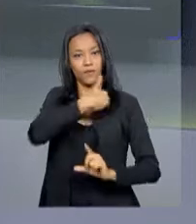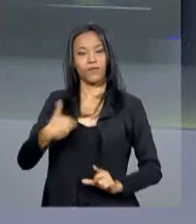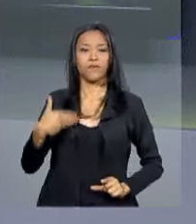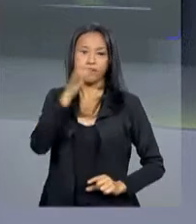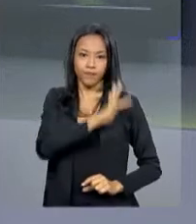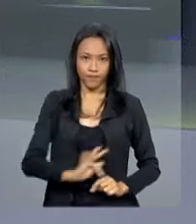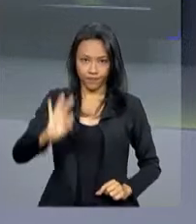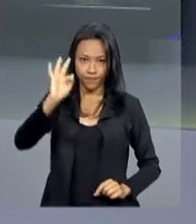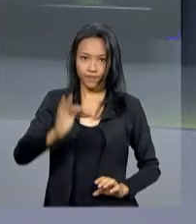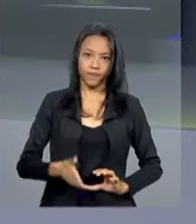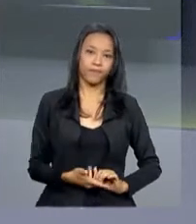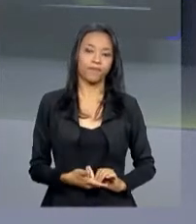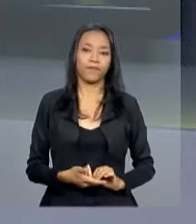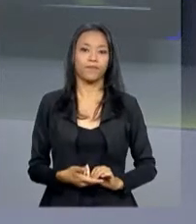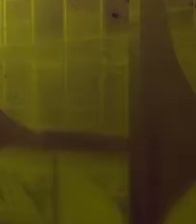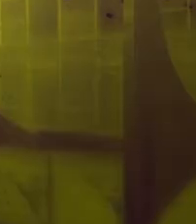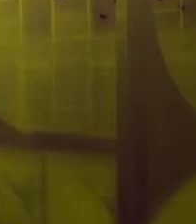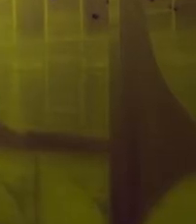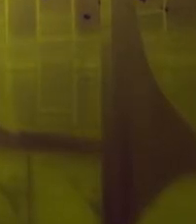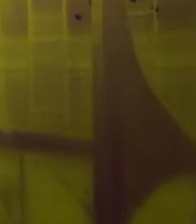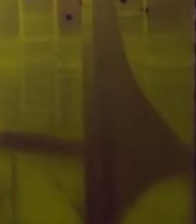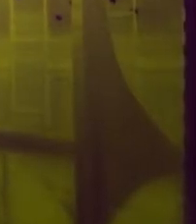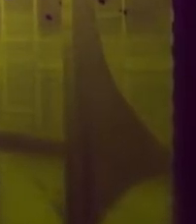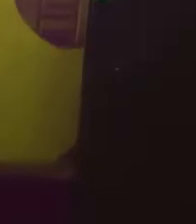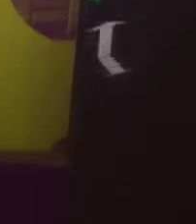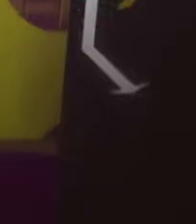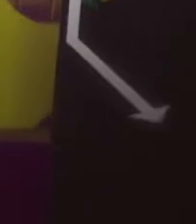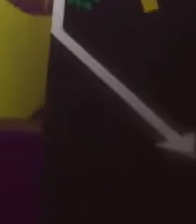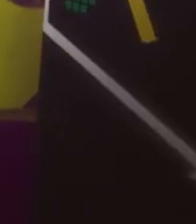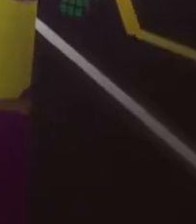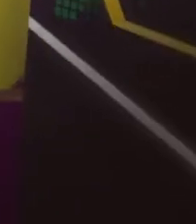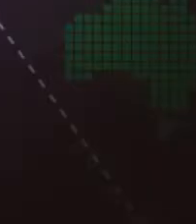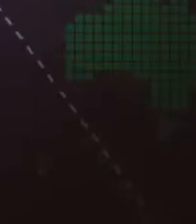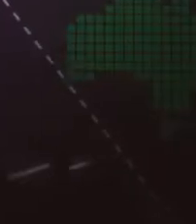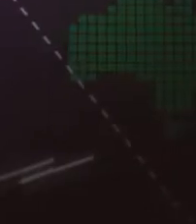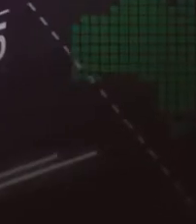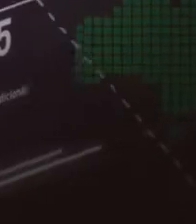a TV do Governo Federal. Tchau. Tchau.